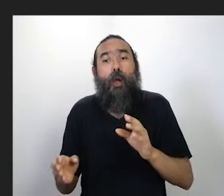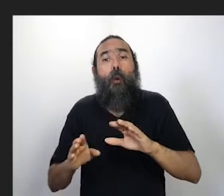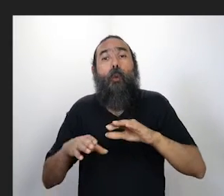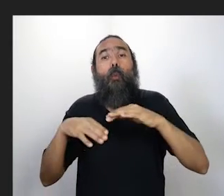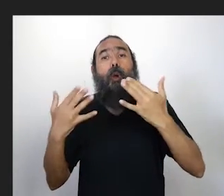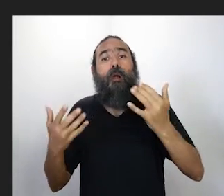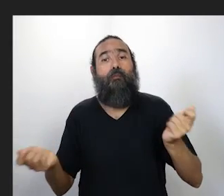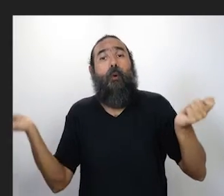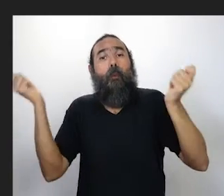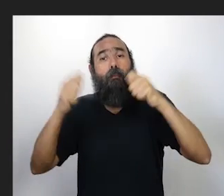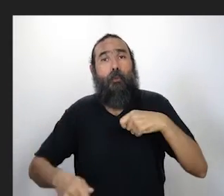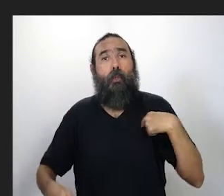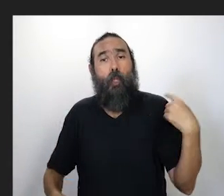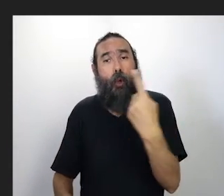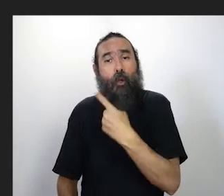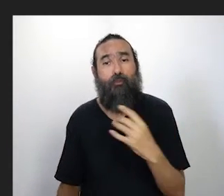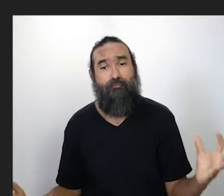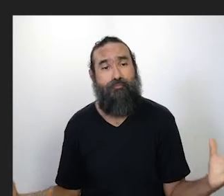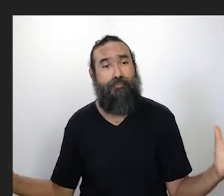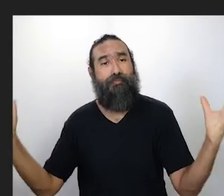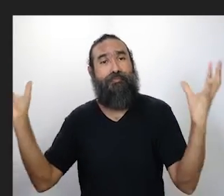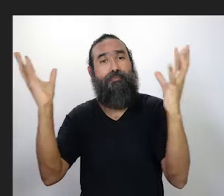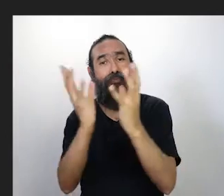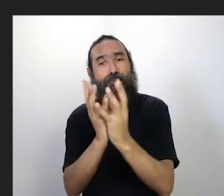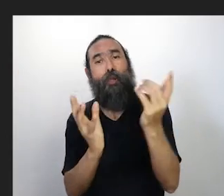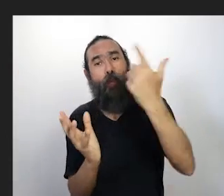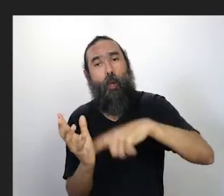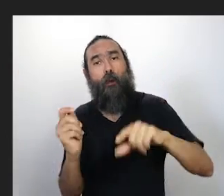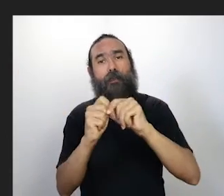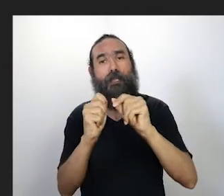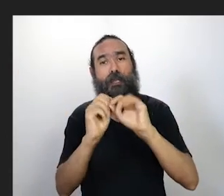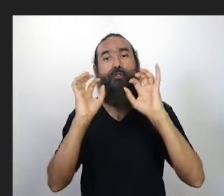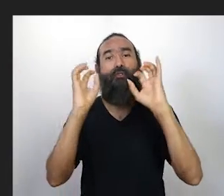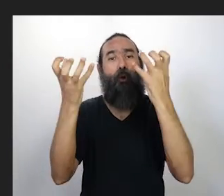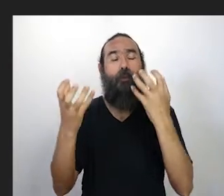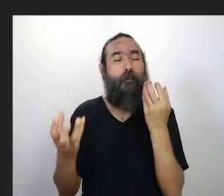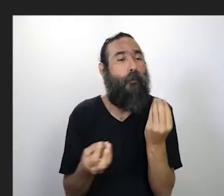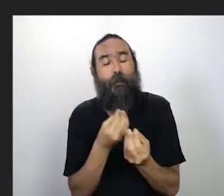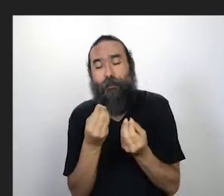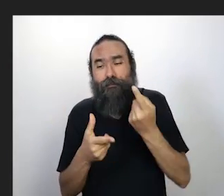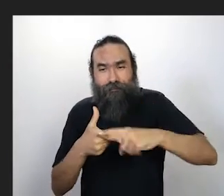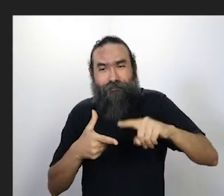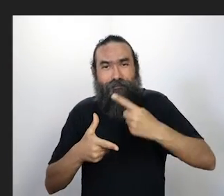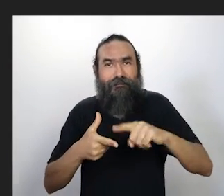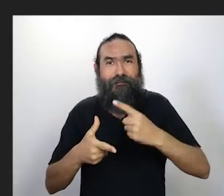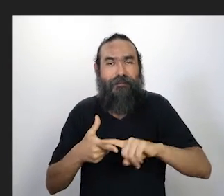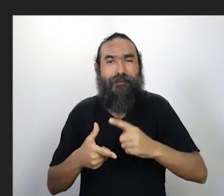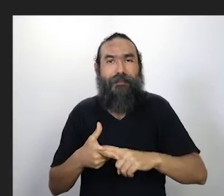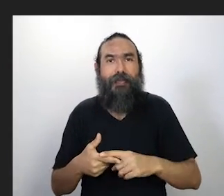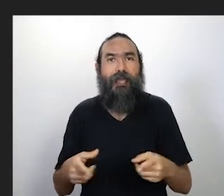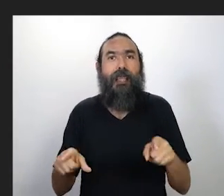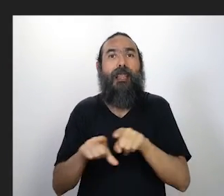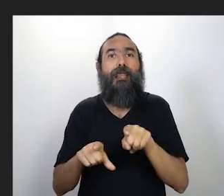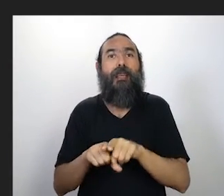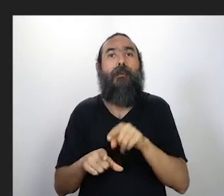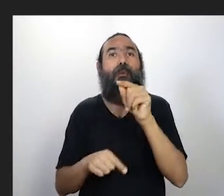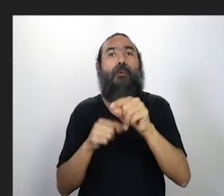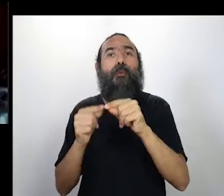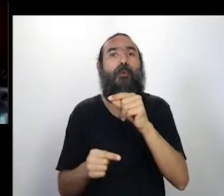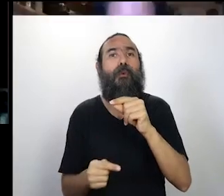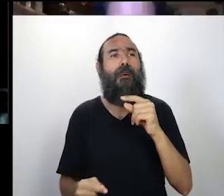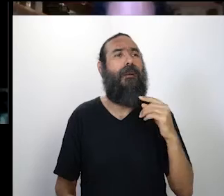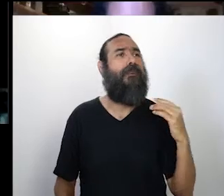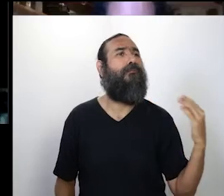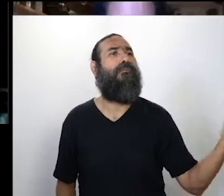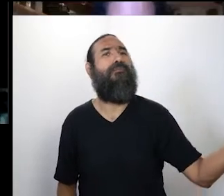fazer show de novo, e o pior de tudo, né, o problema que as pessoas todas, que